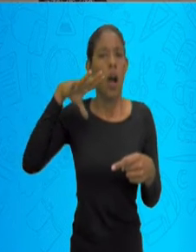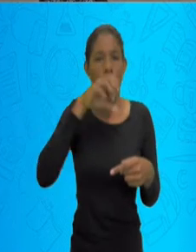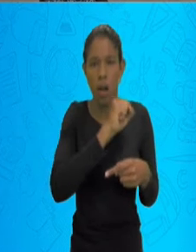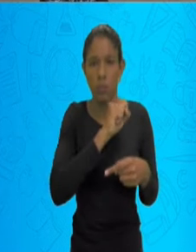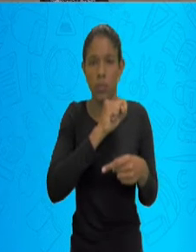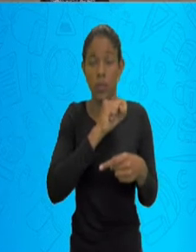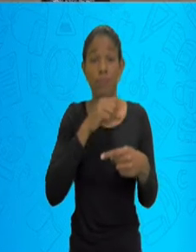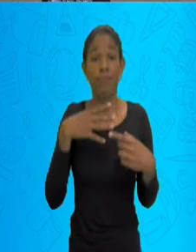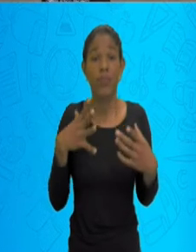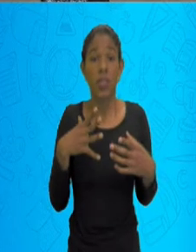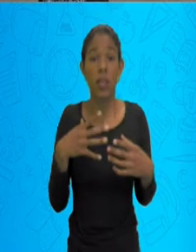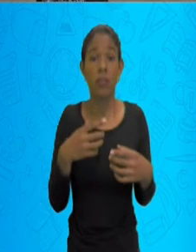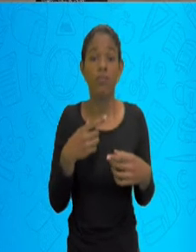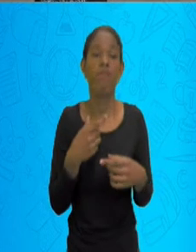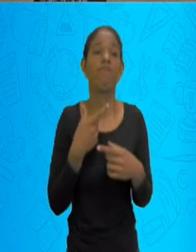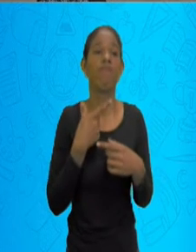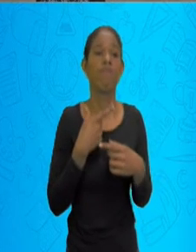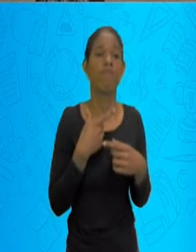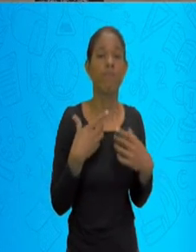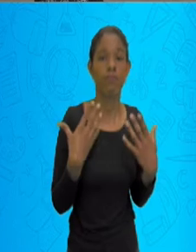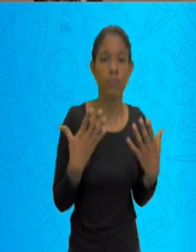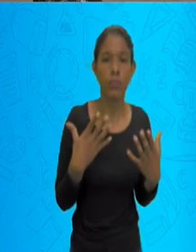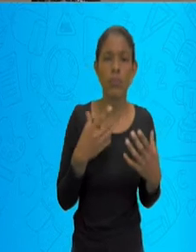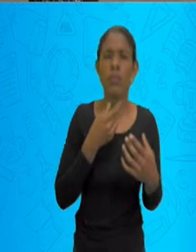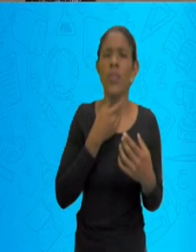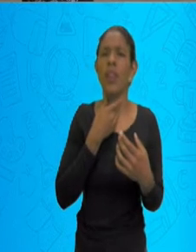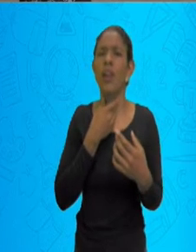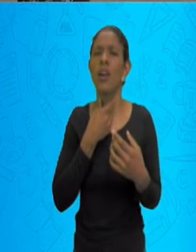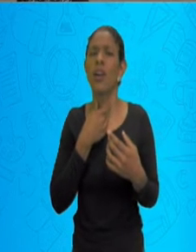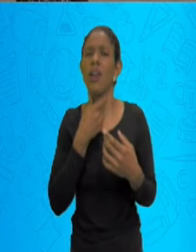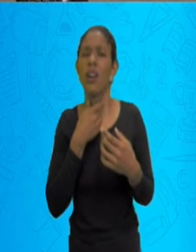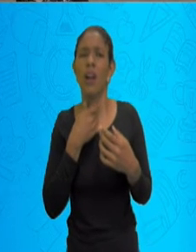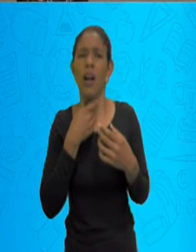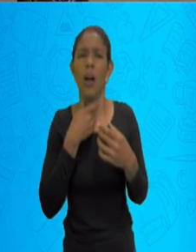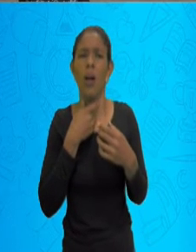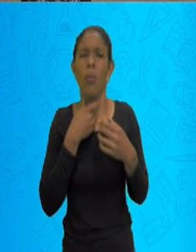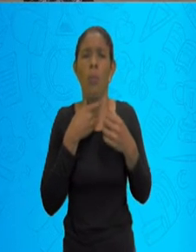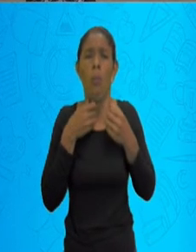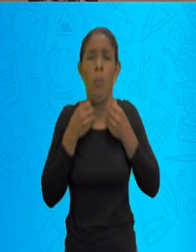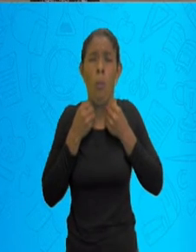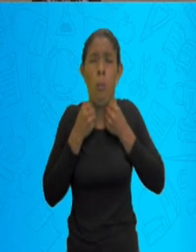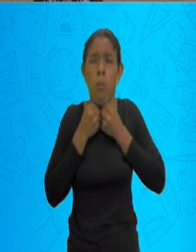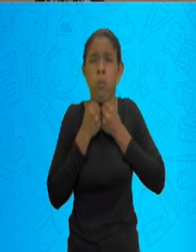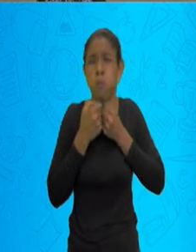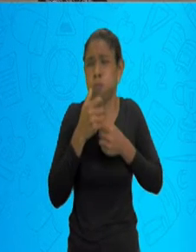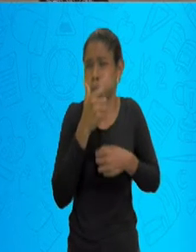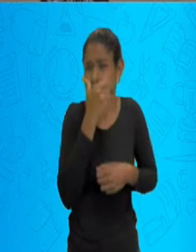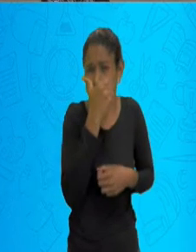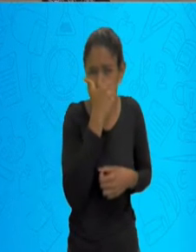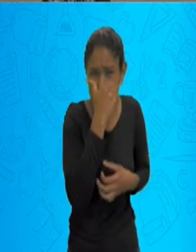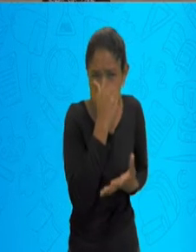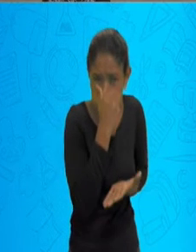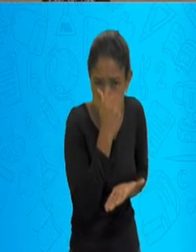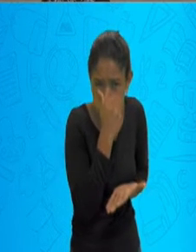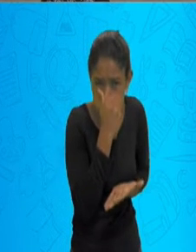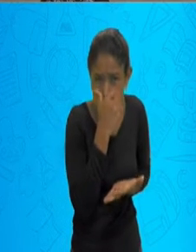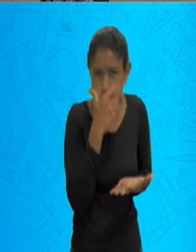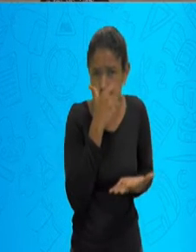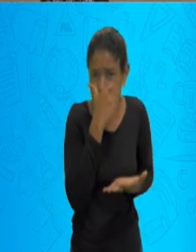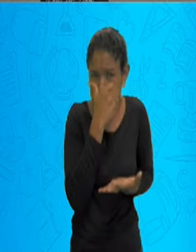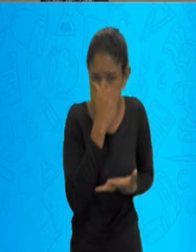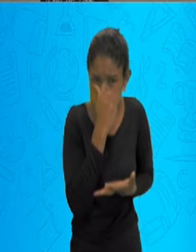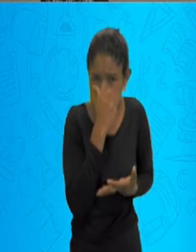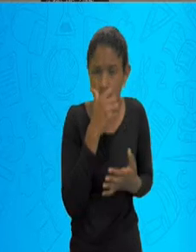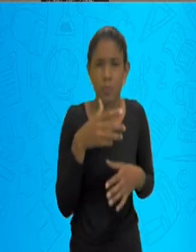glote. Lembra lá atrás, quando a gente falou da glote, da epiglote, que a gente falou que era uma maneira do